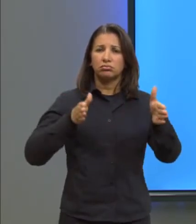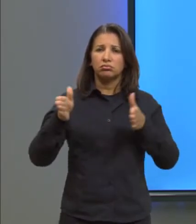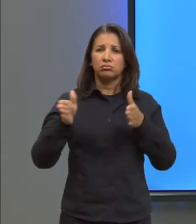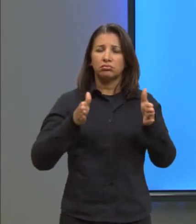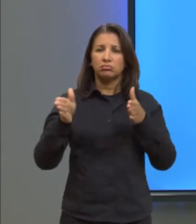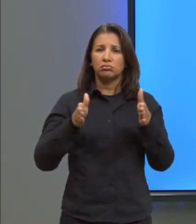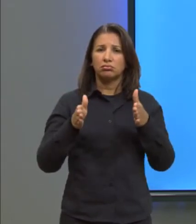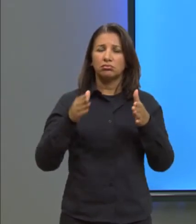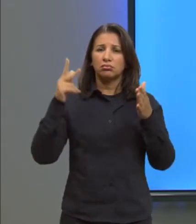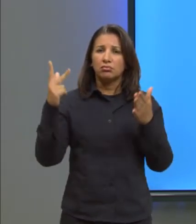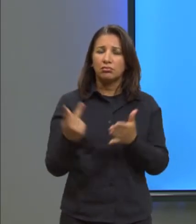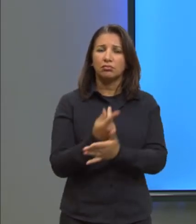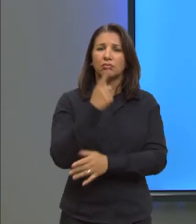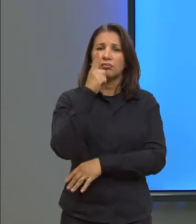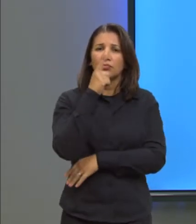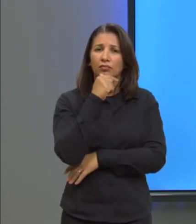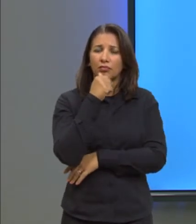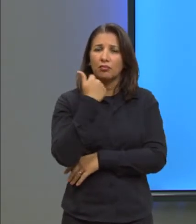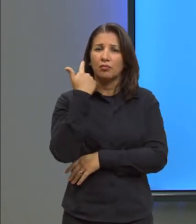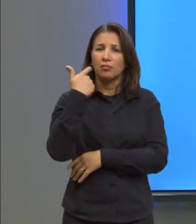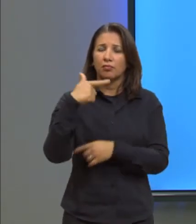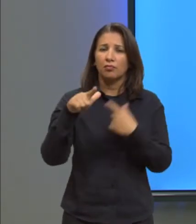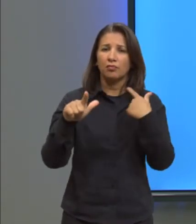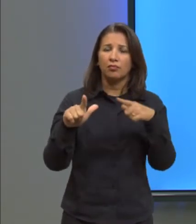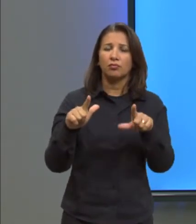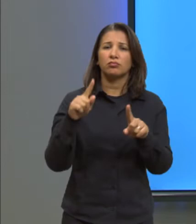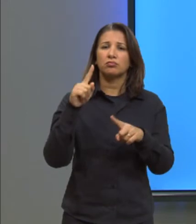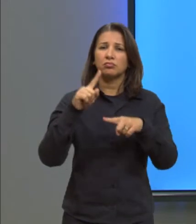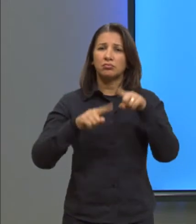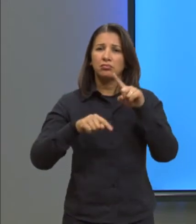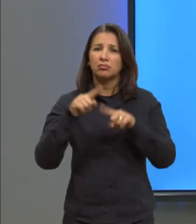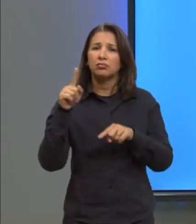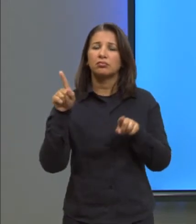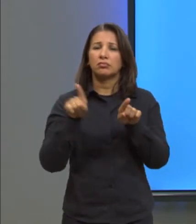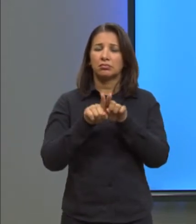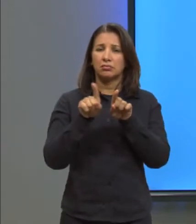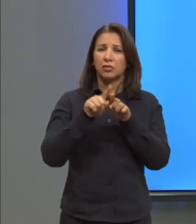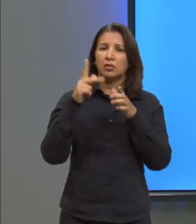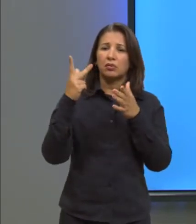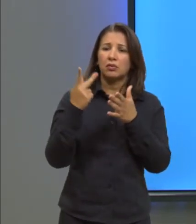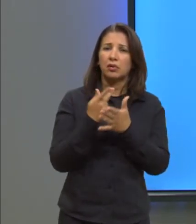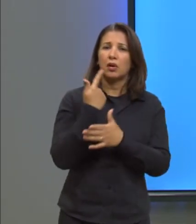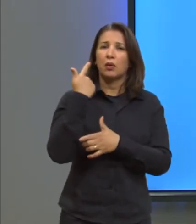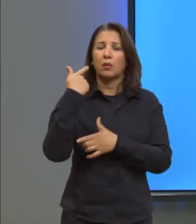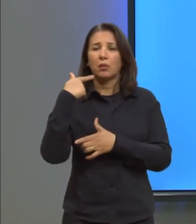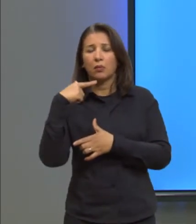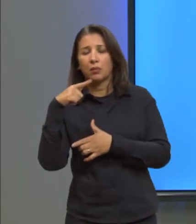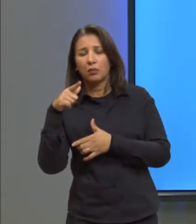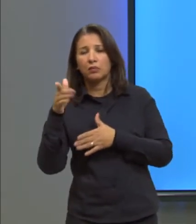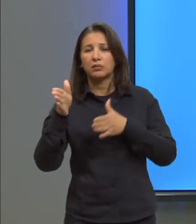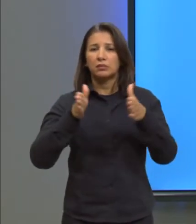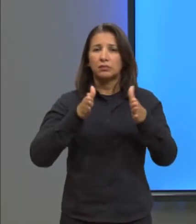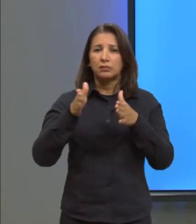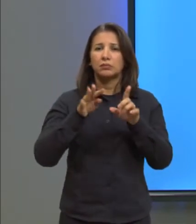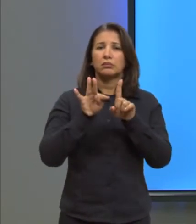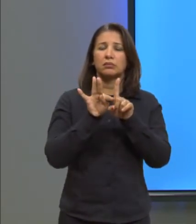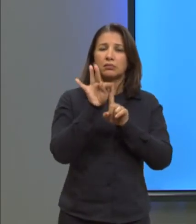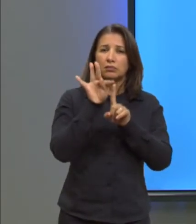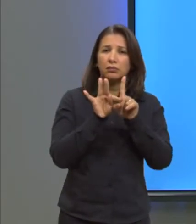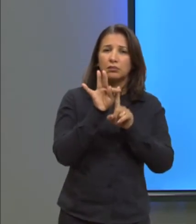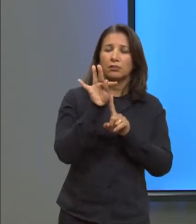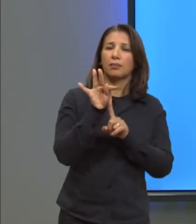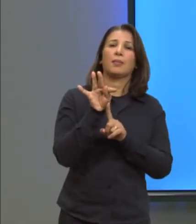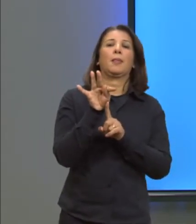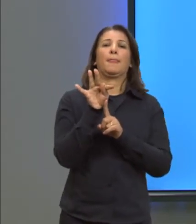com a água. Certo? Tem outros materiais que têm dilatação anômala, mas são outras faixas de temperaturas. e raros também.